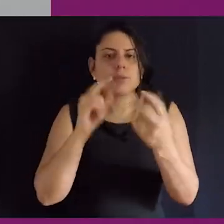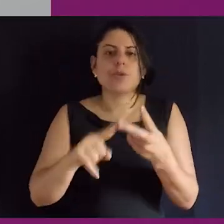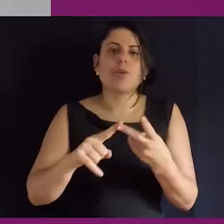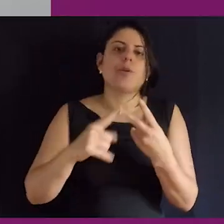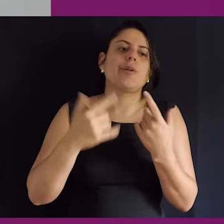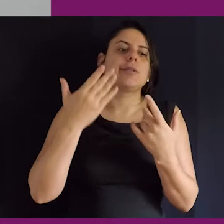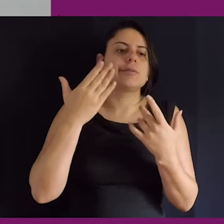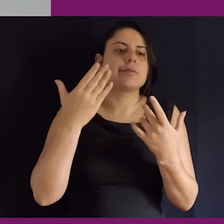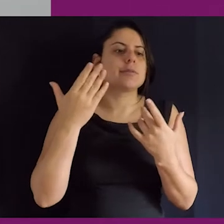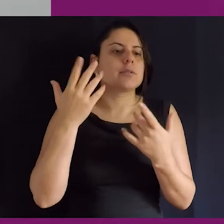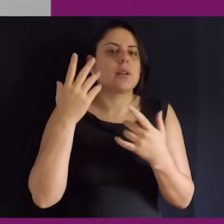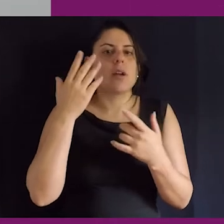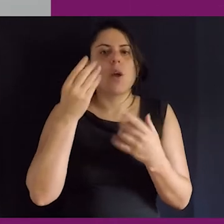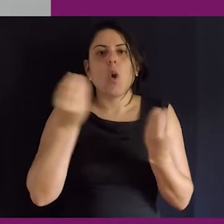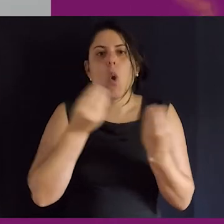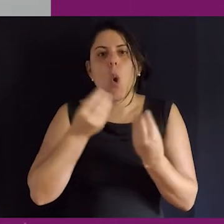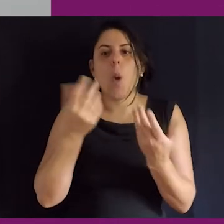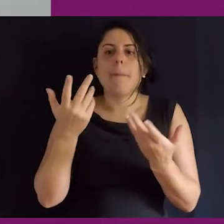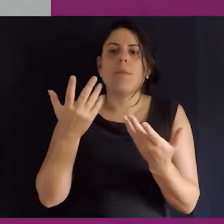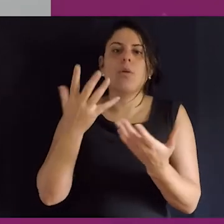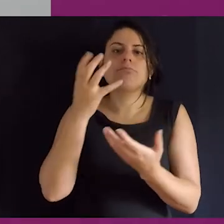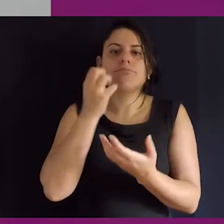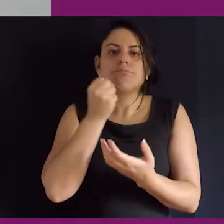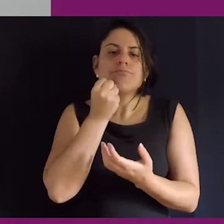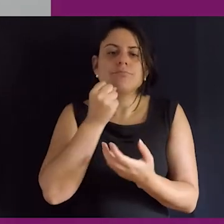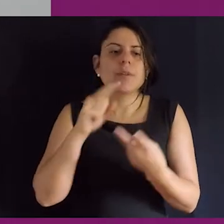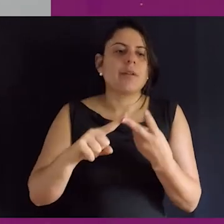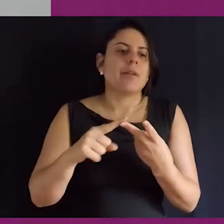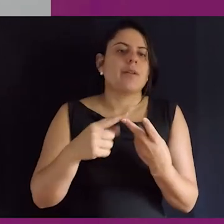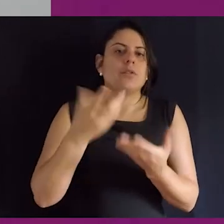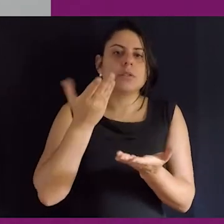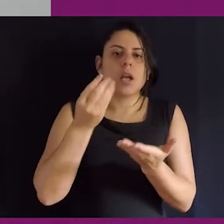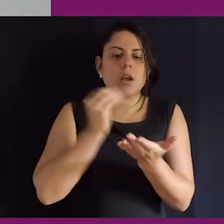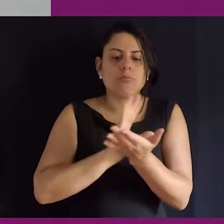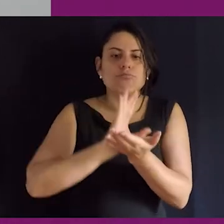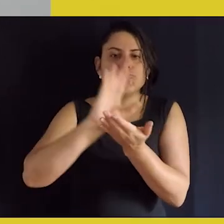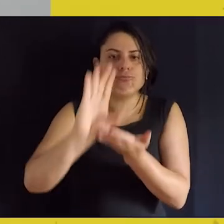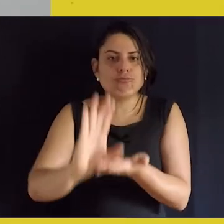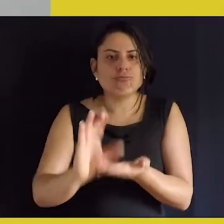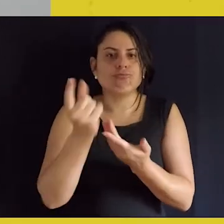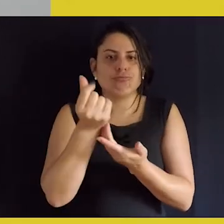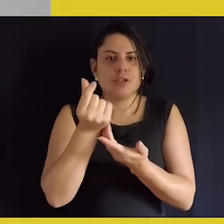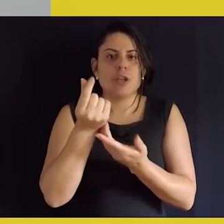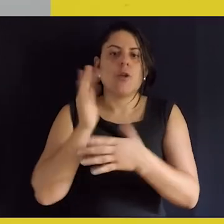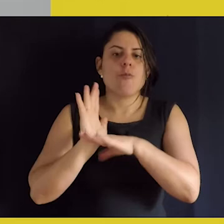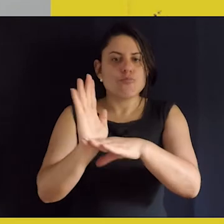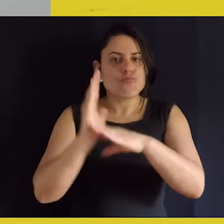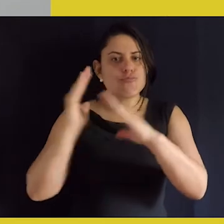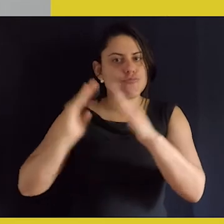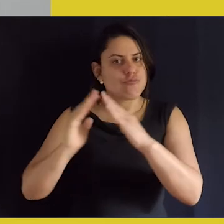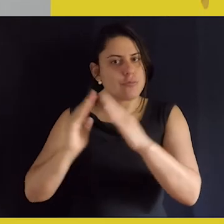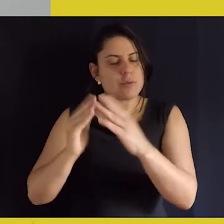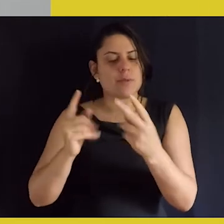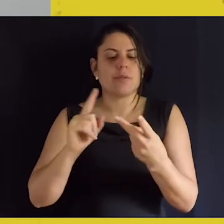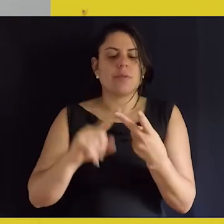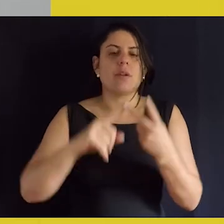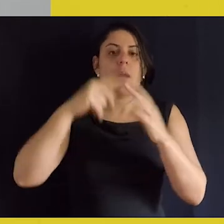mensagens, também como ajudar a casa, como doar para casa,